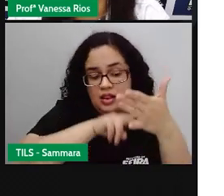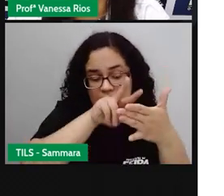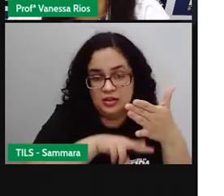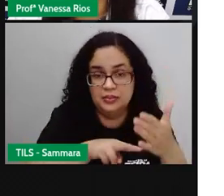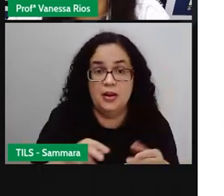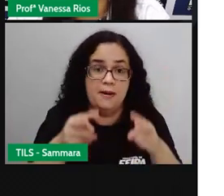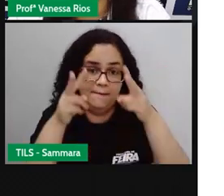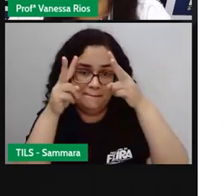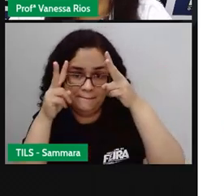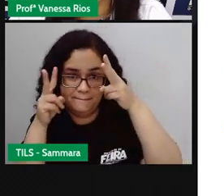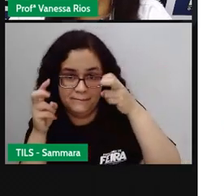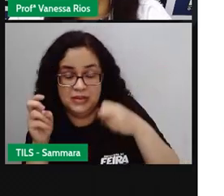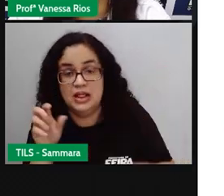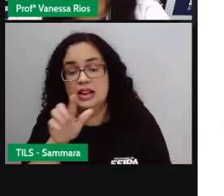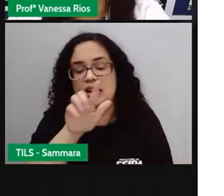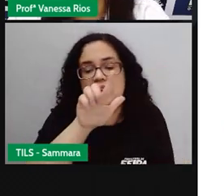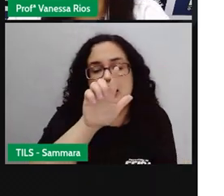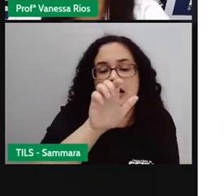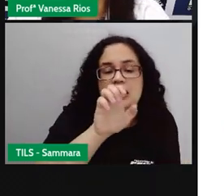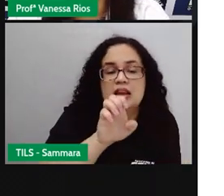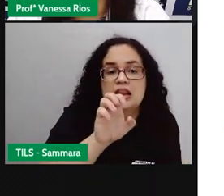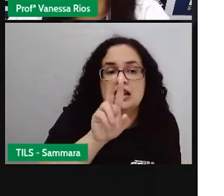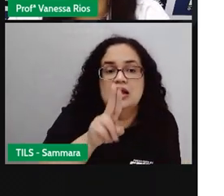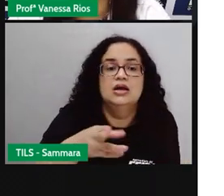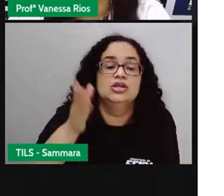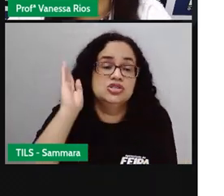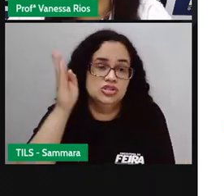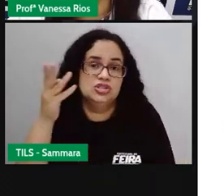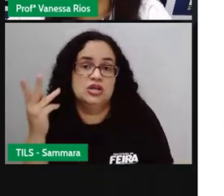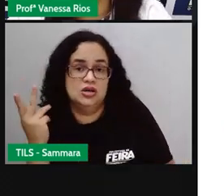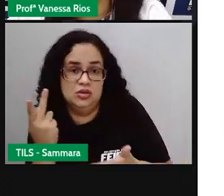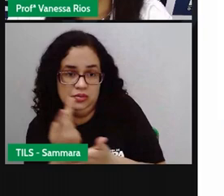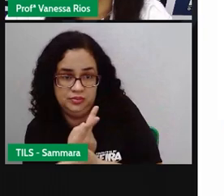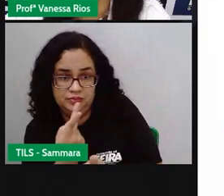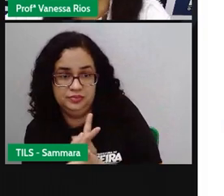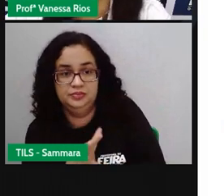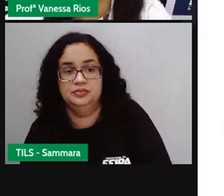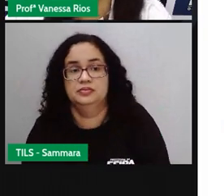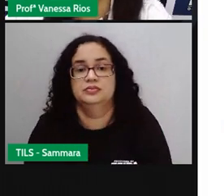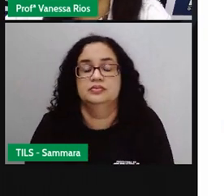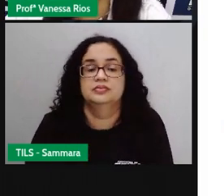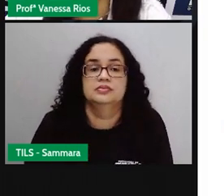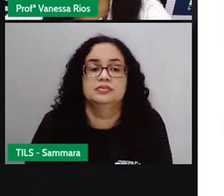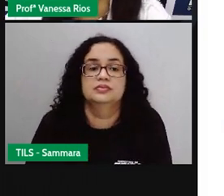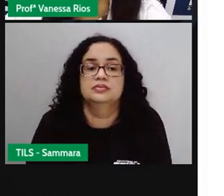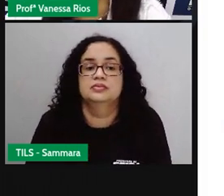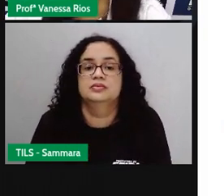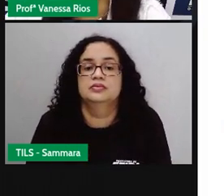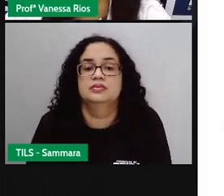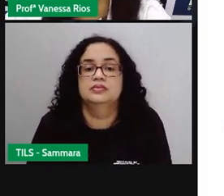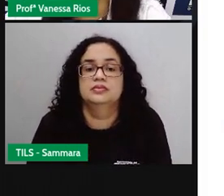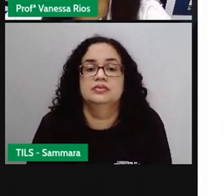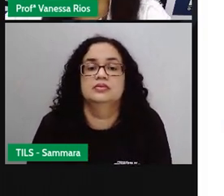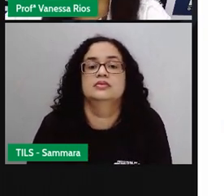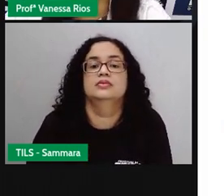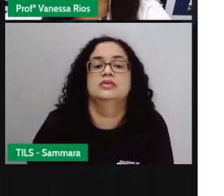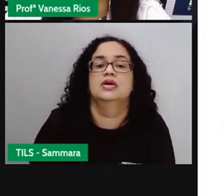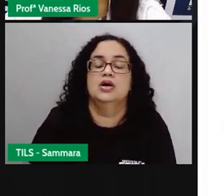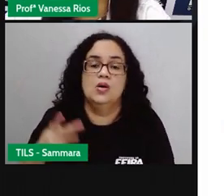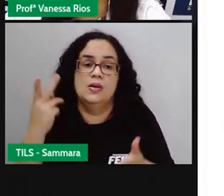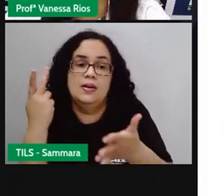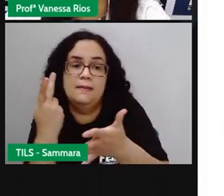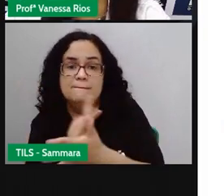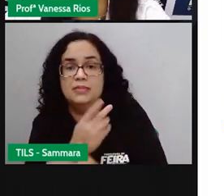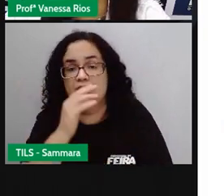observa aí leu é algo que já aconteceu. Então leu está